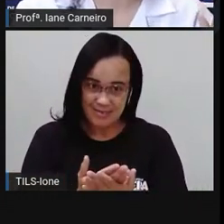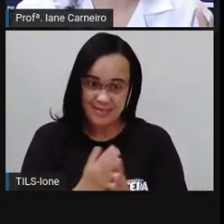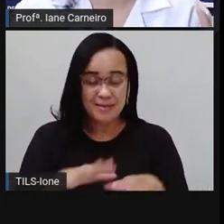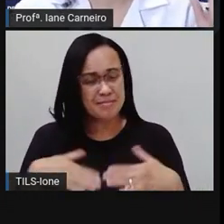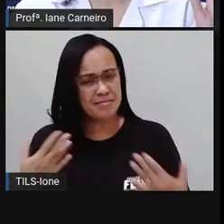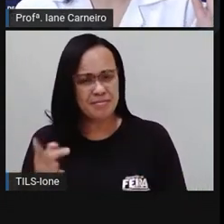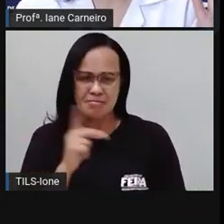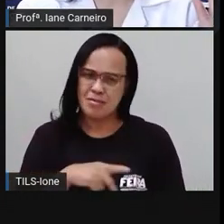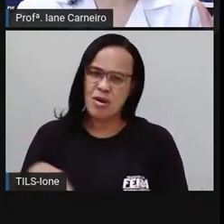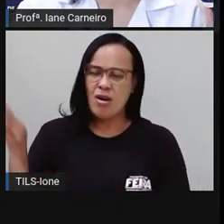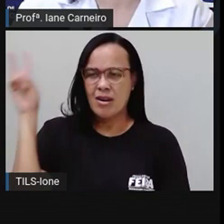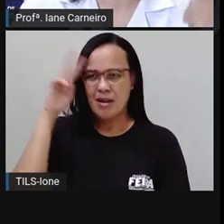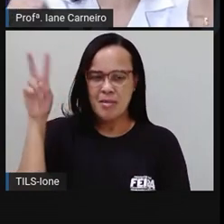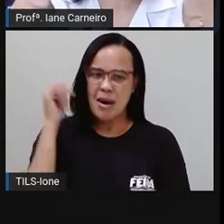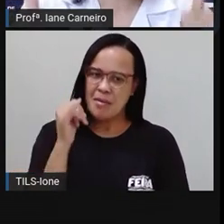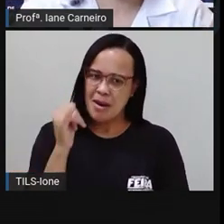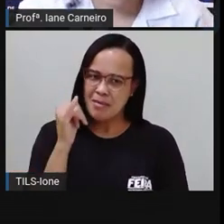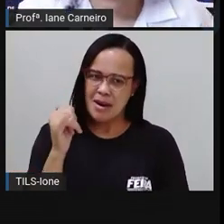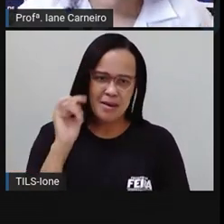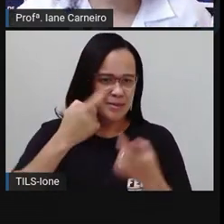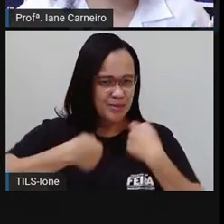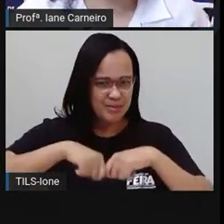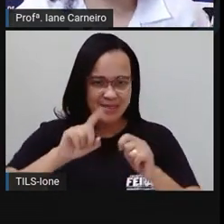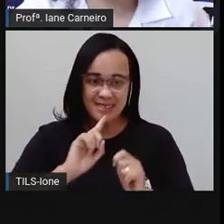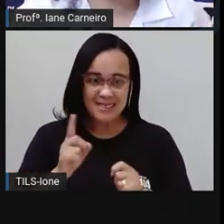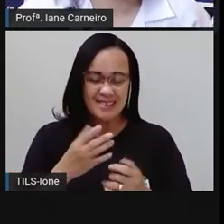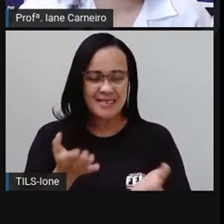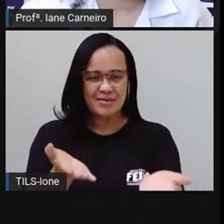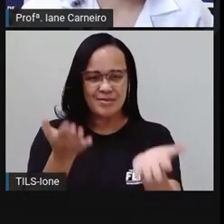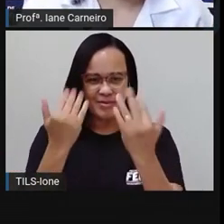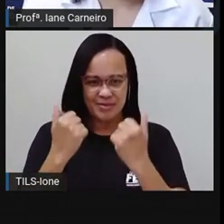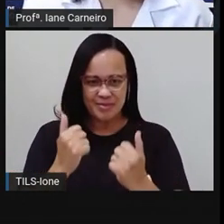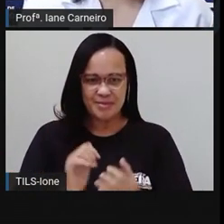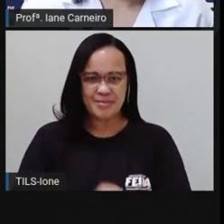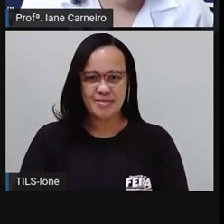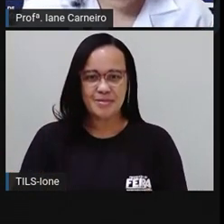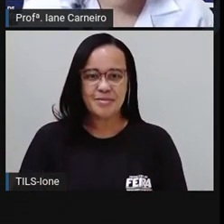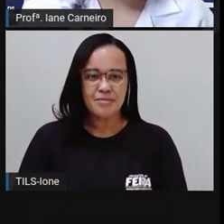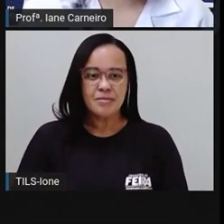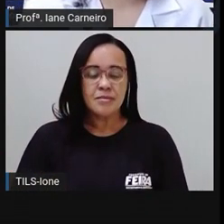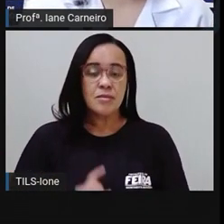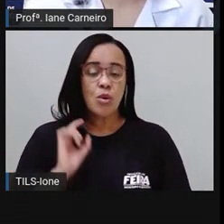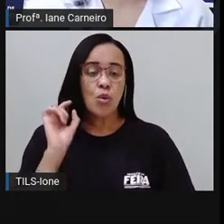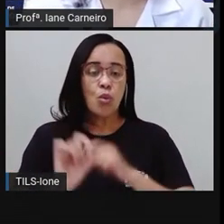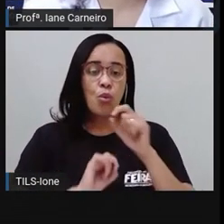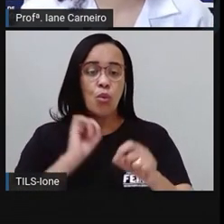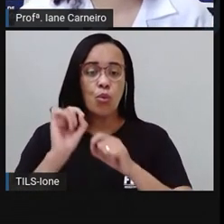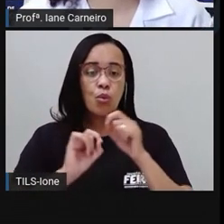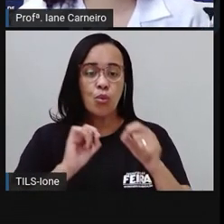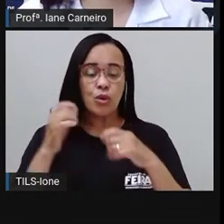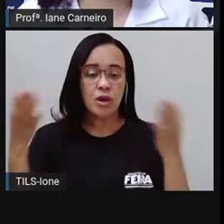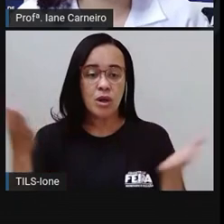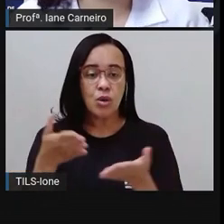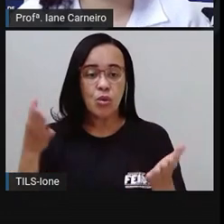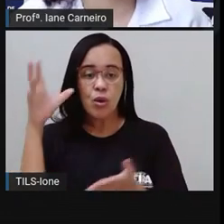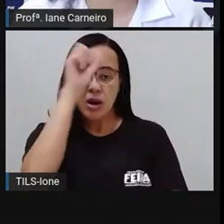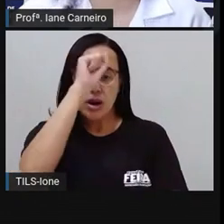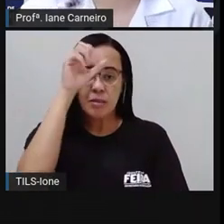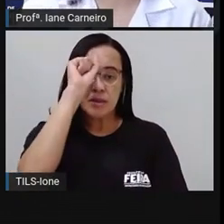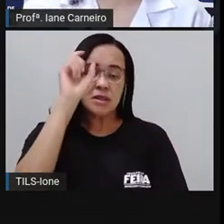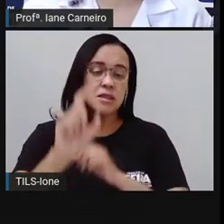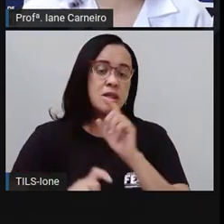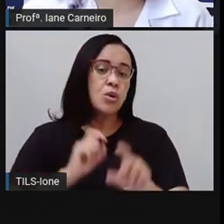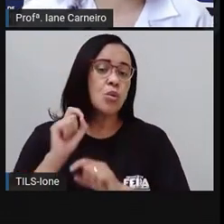está lembrando toda hora, né? Então está certo. Então vamos lá, ó. O que a gente vai aprender na aula de hoje?